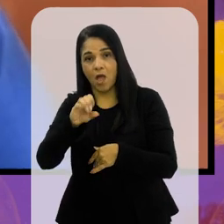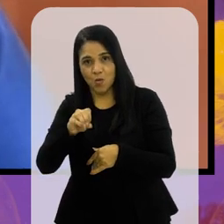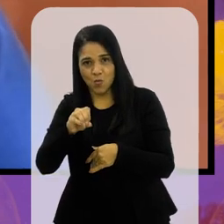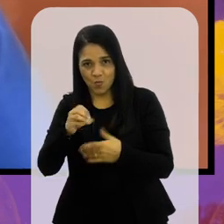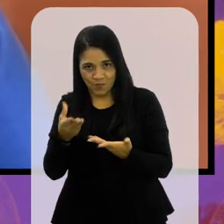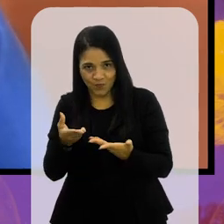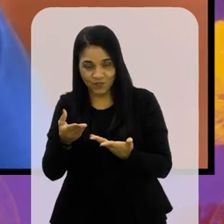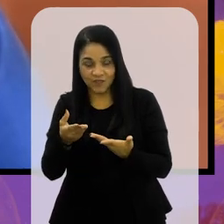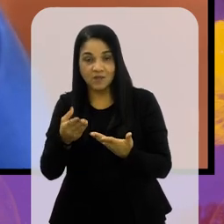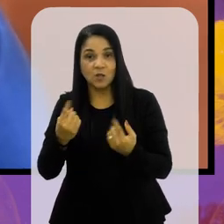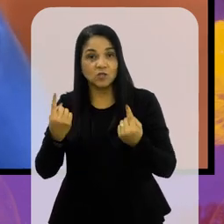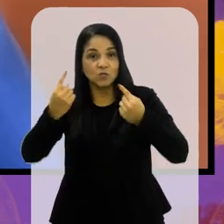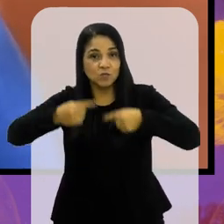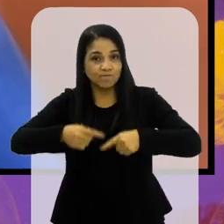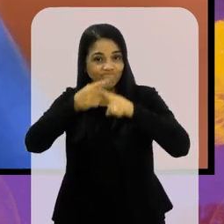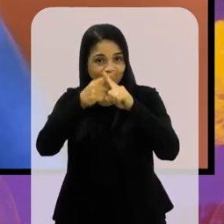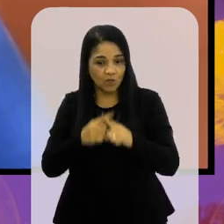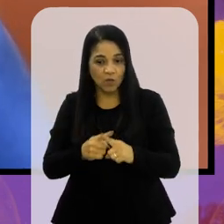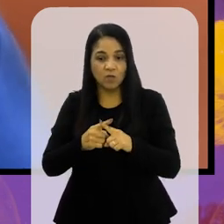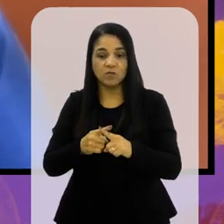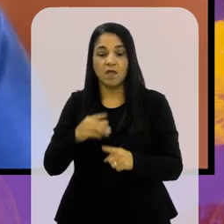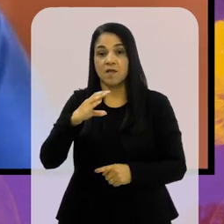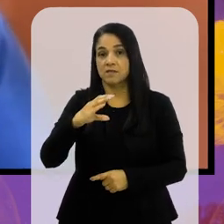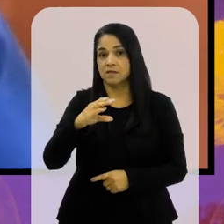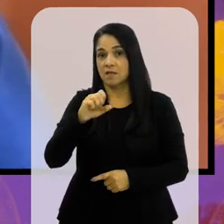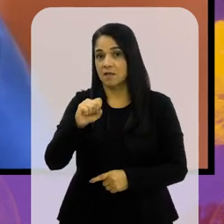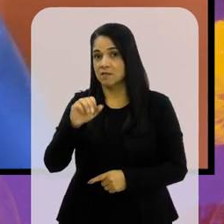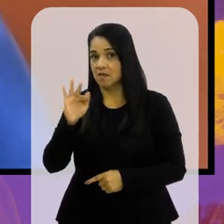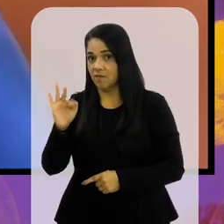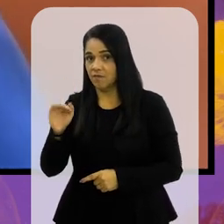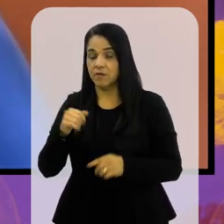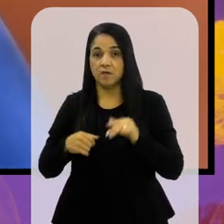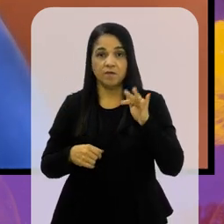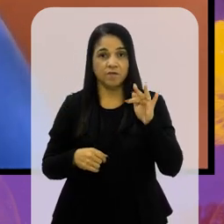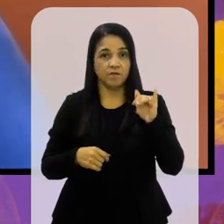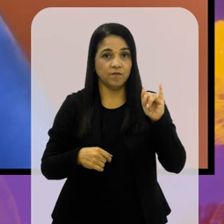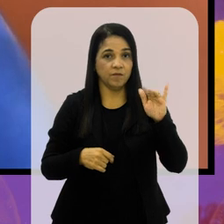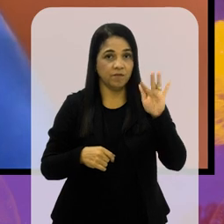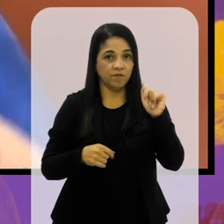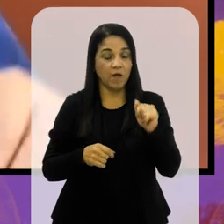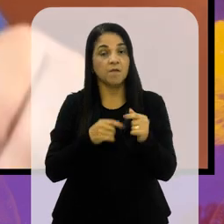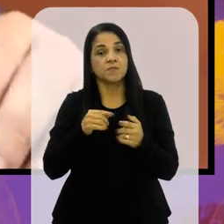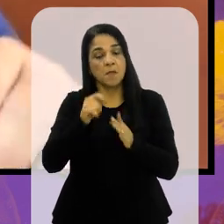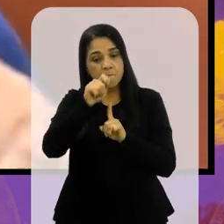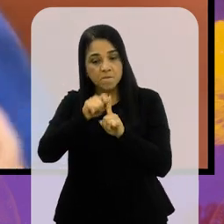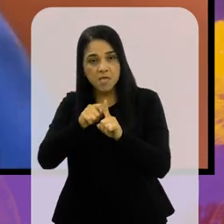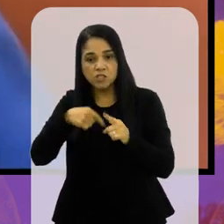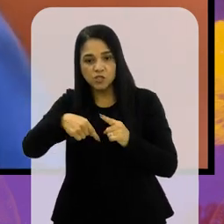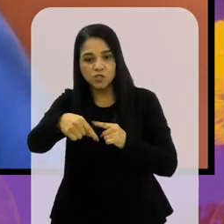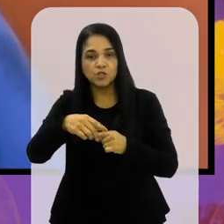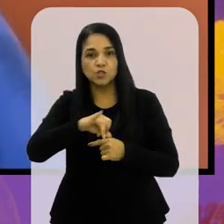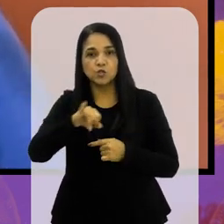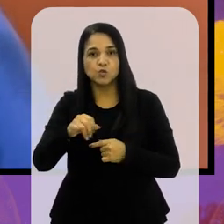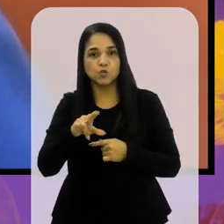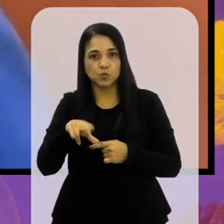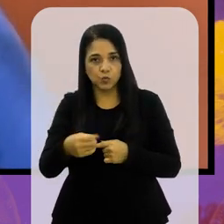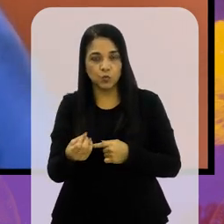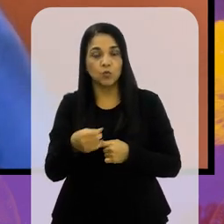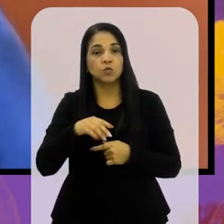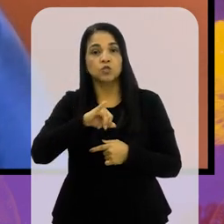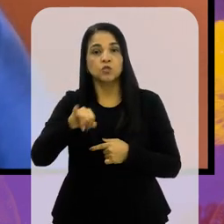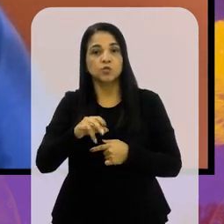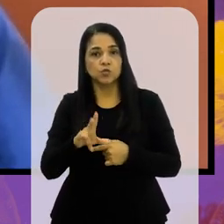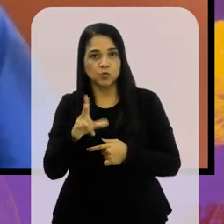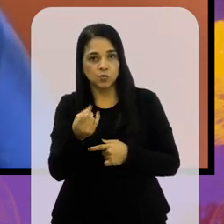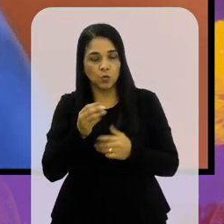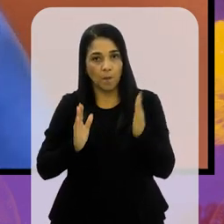em maio. Então, por esse motivo, as competições da Comebol e da FIFA são realizadas nos meses de junho e